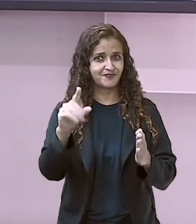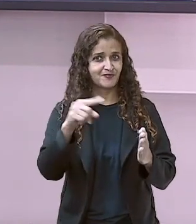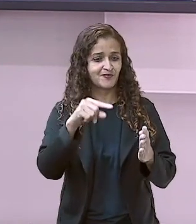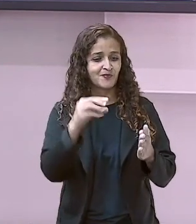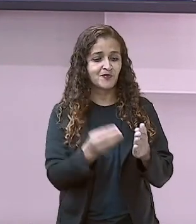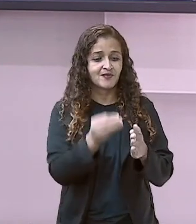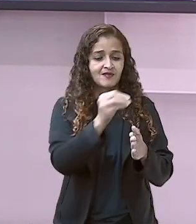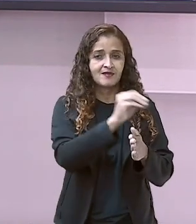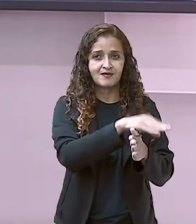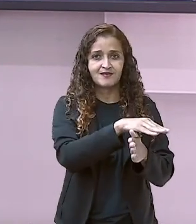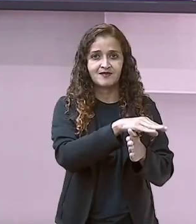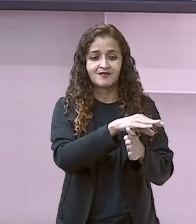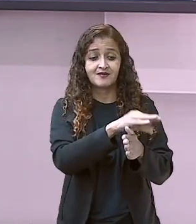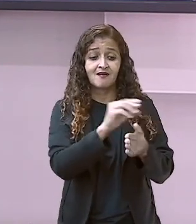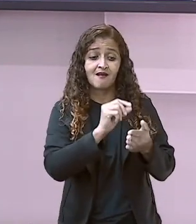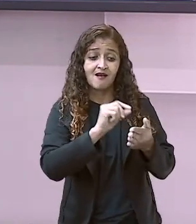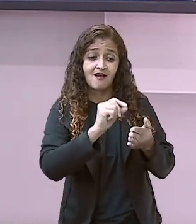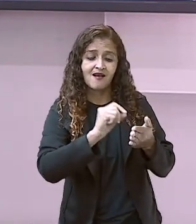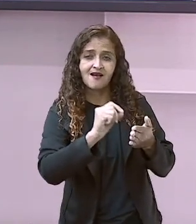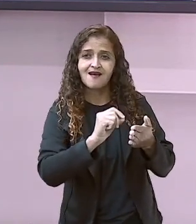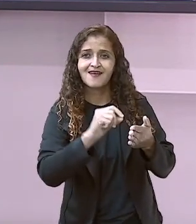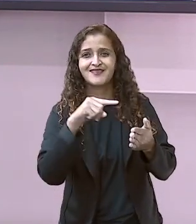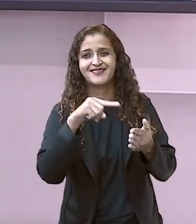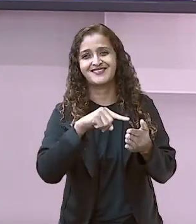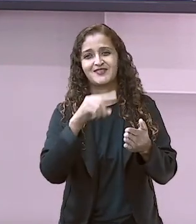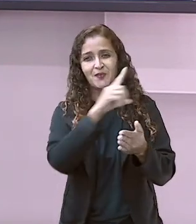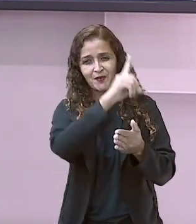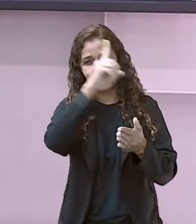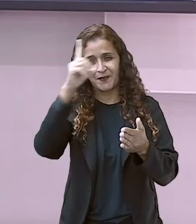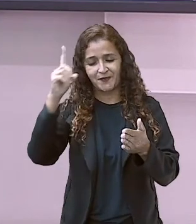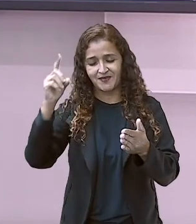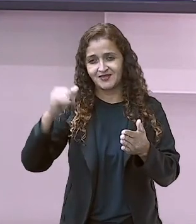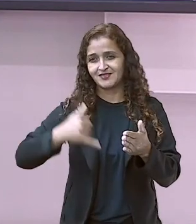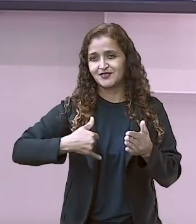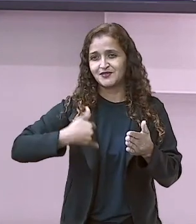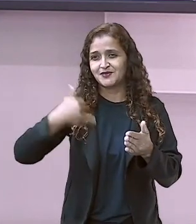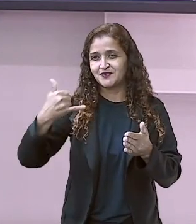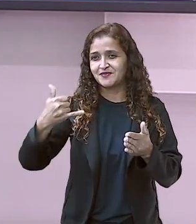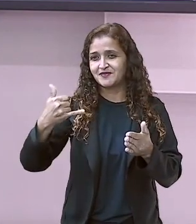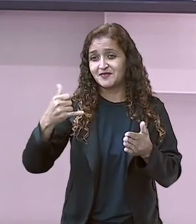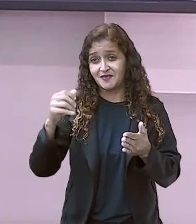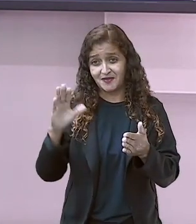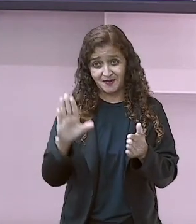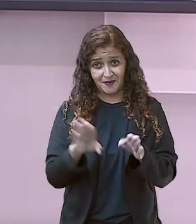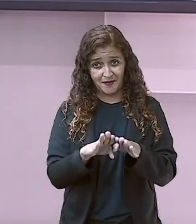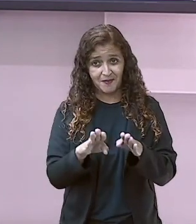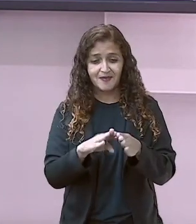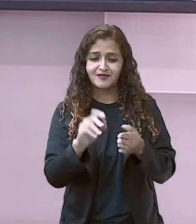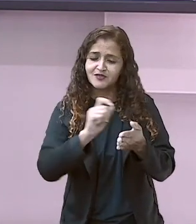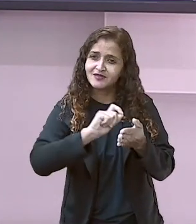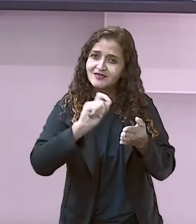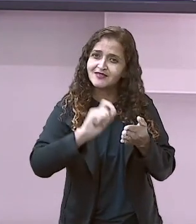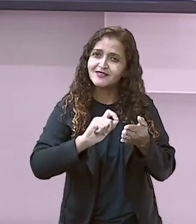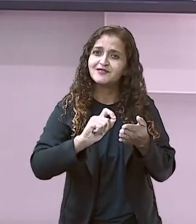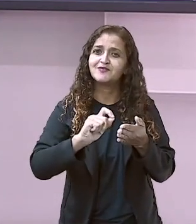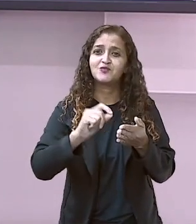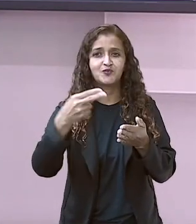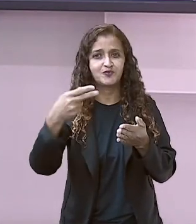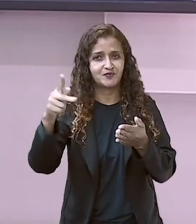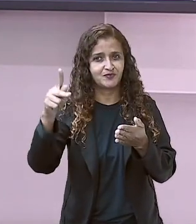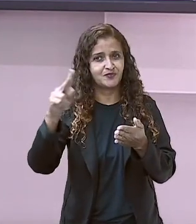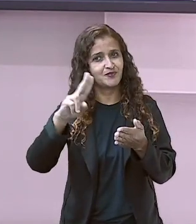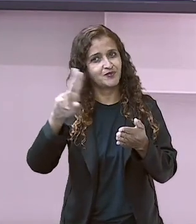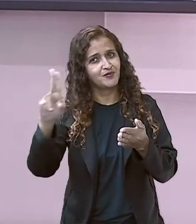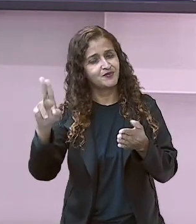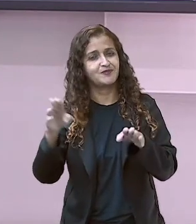e coloca. Essa é a data do meu aniversário. Anota o nome, o seu nome, o nome da sua mãe. Porque quando estiver